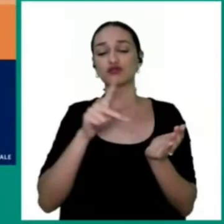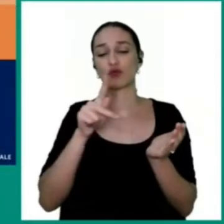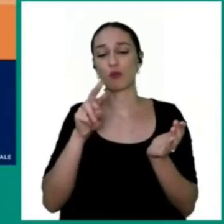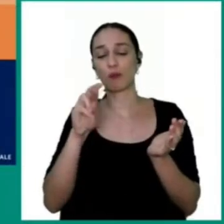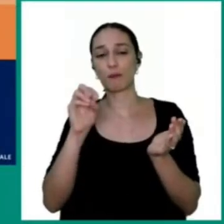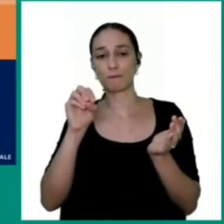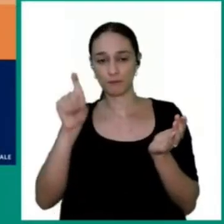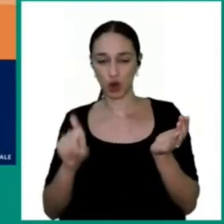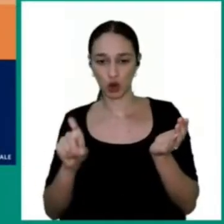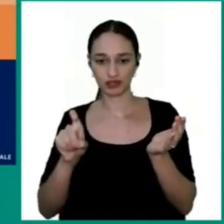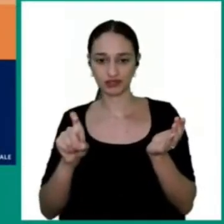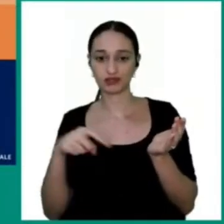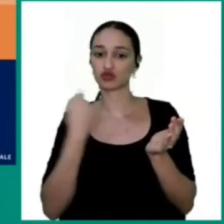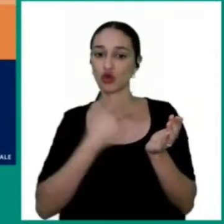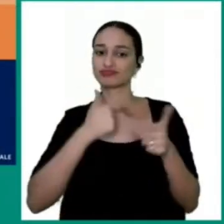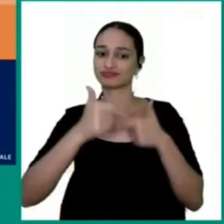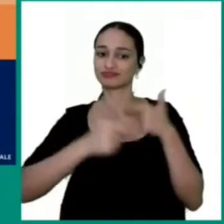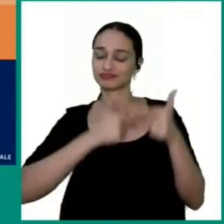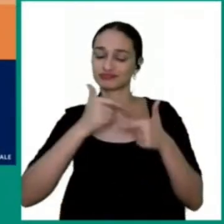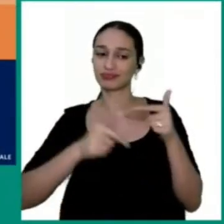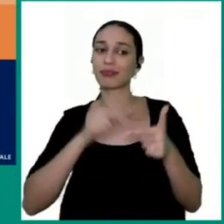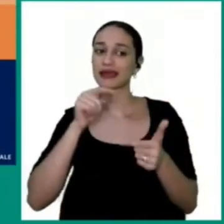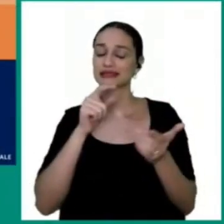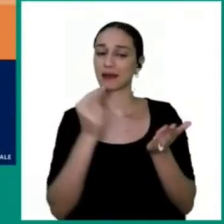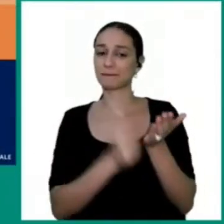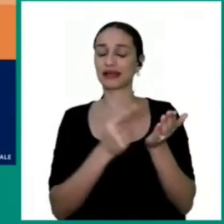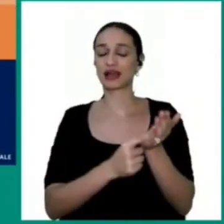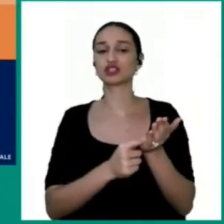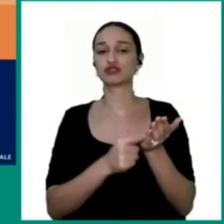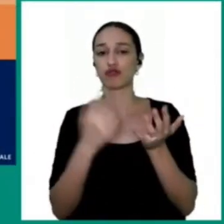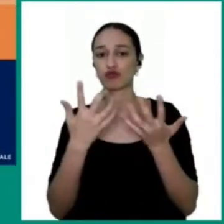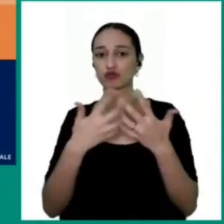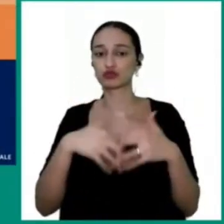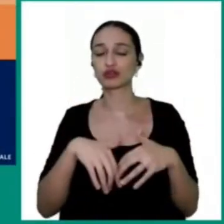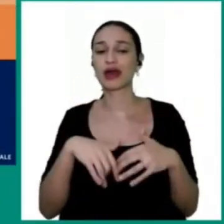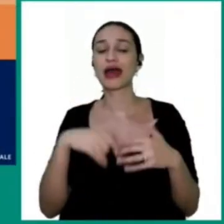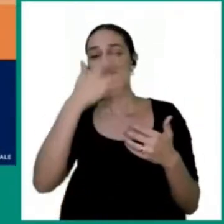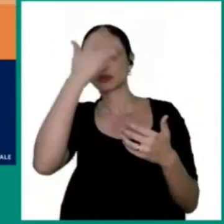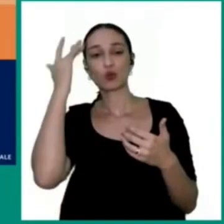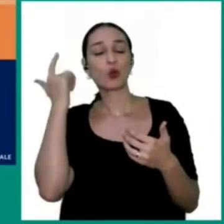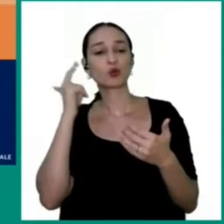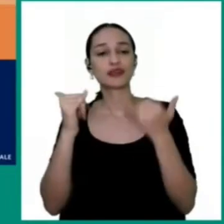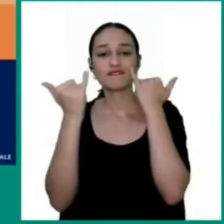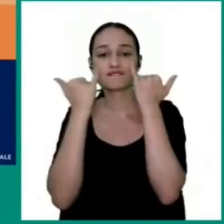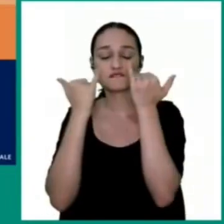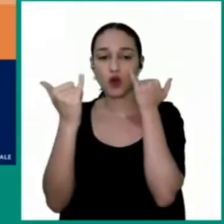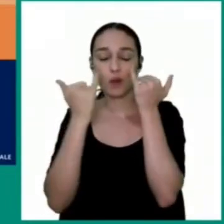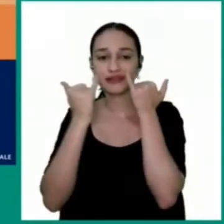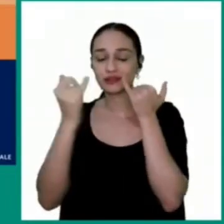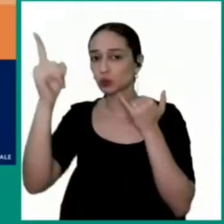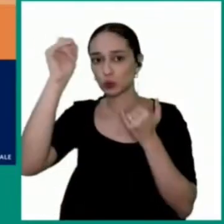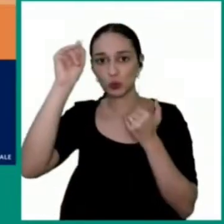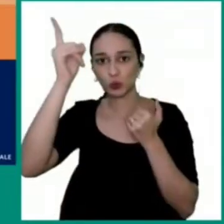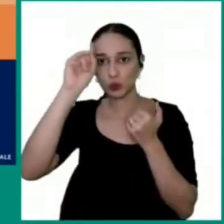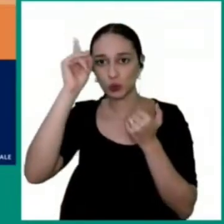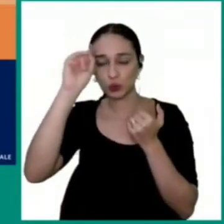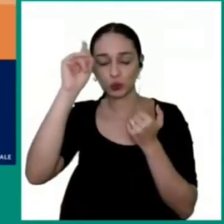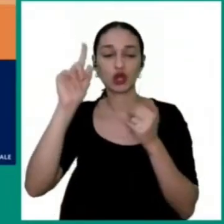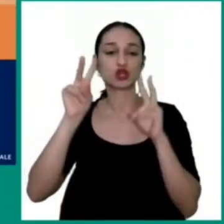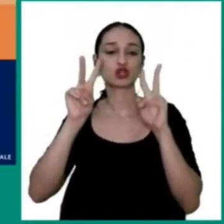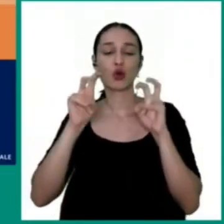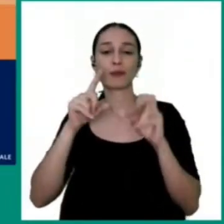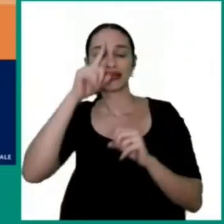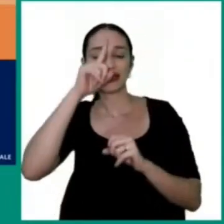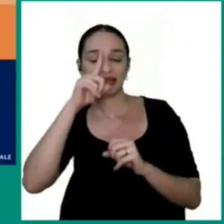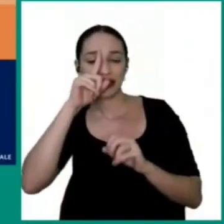implementar esse aplicativo, onde as pessoas vão poder acessar todas essas informações de áreas de risco, de barragem e